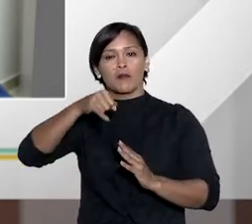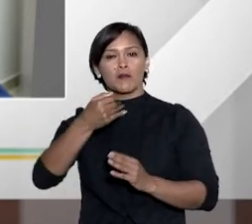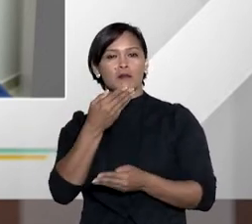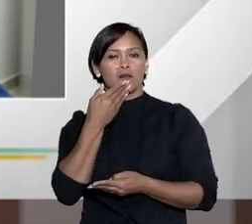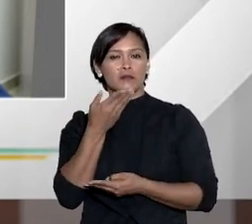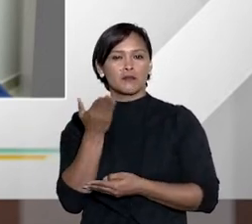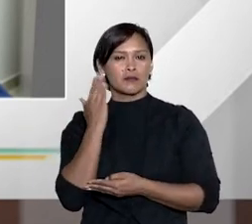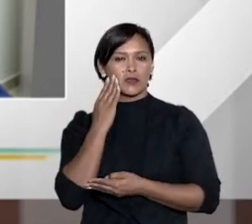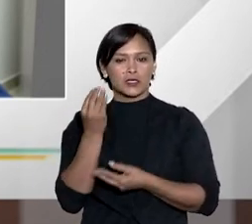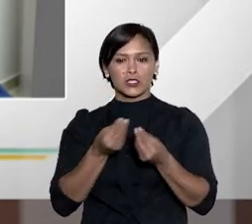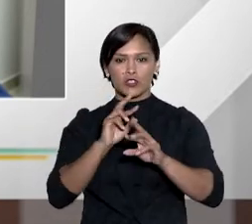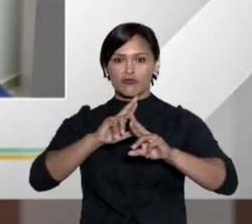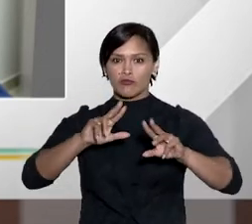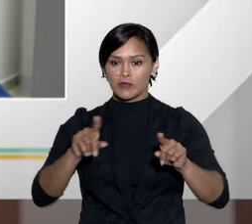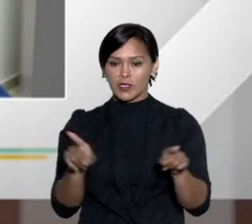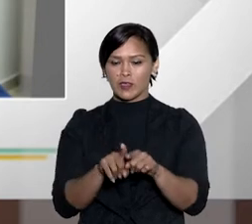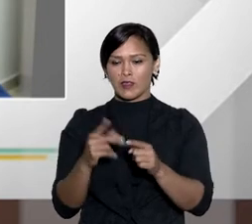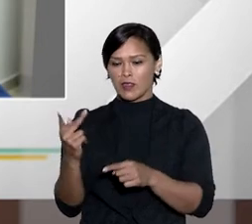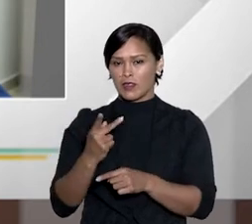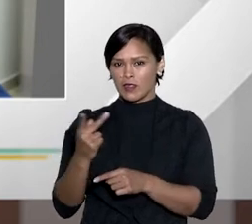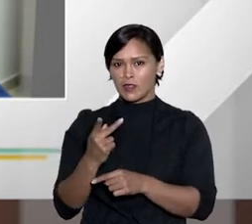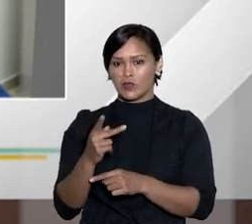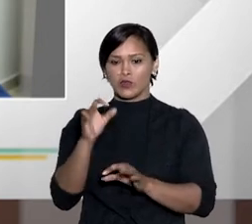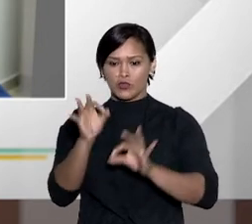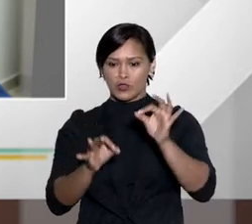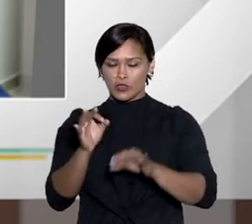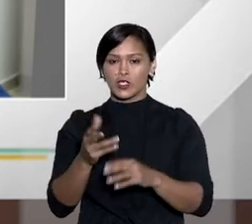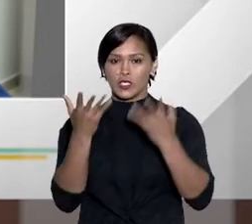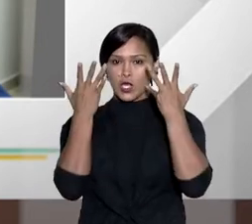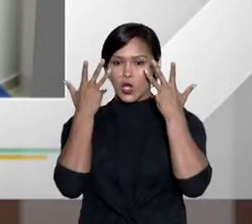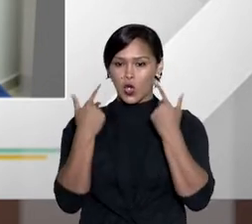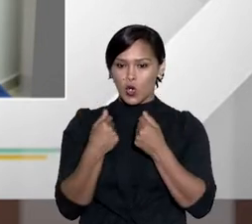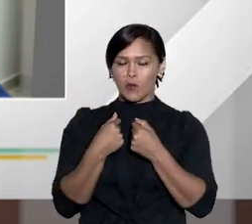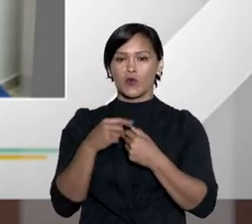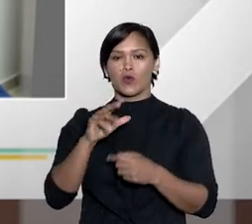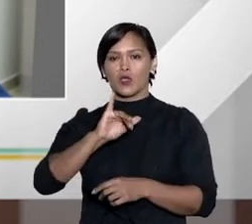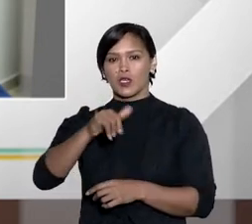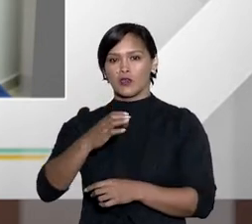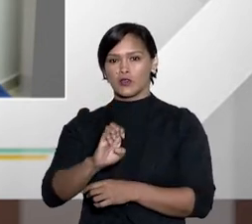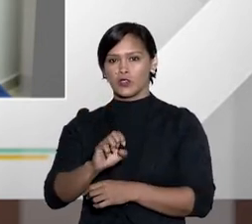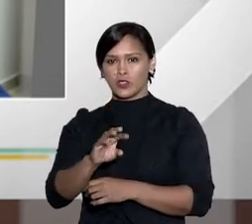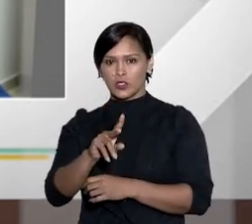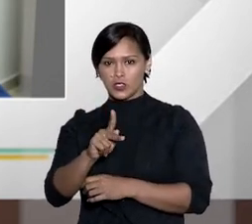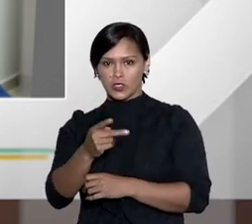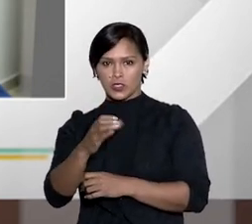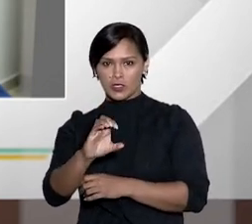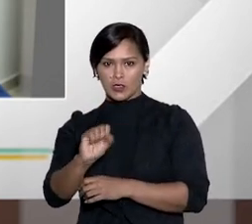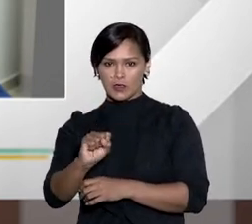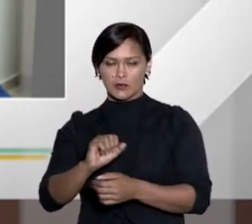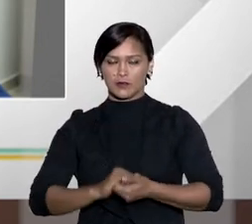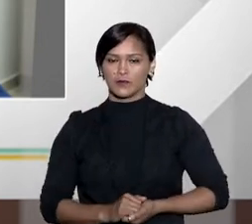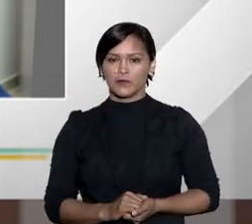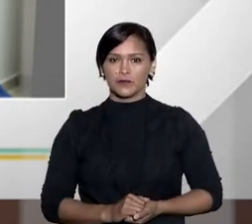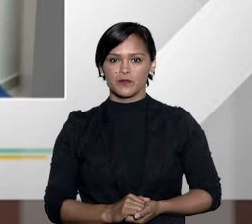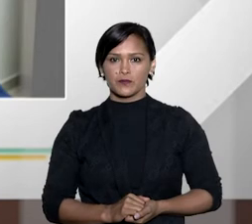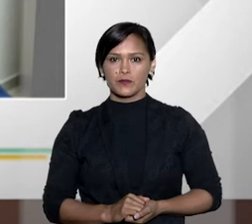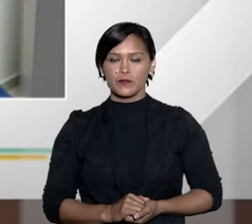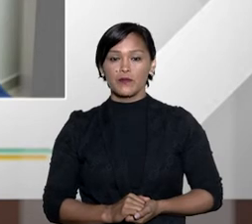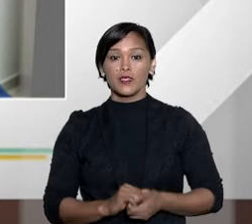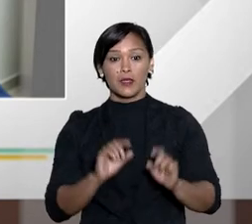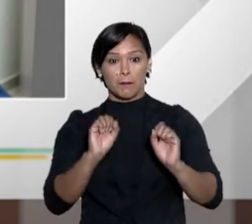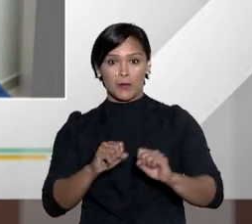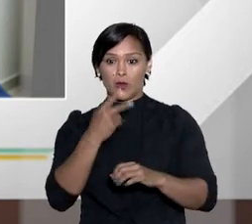ou alcançado e eu queria aproveitar para saber se há alguma diferença entre as duas ou seja justiça comum e o Ijex